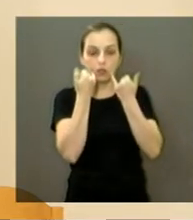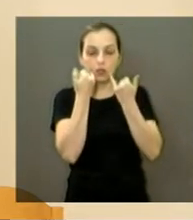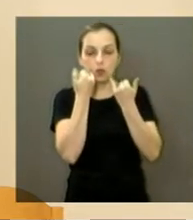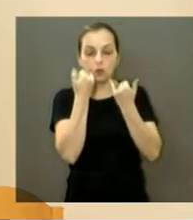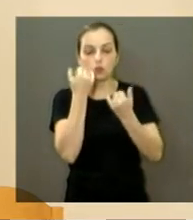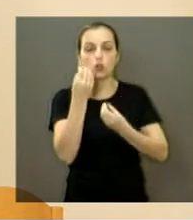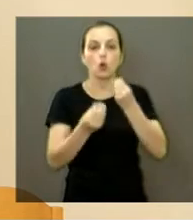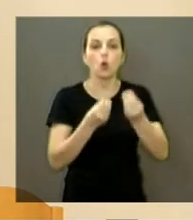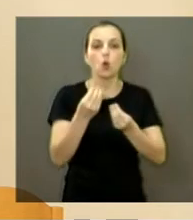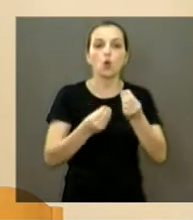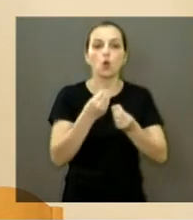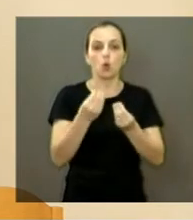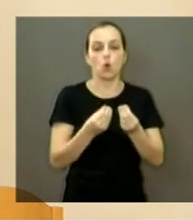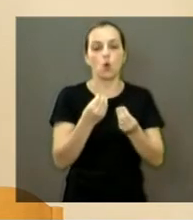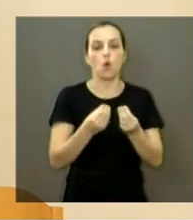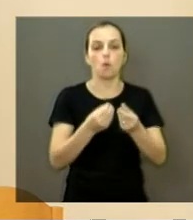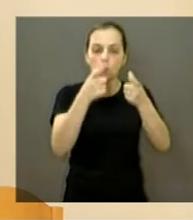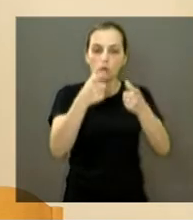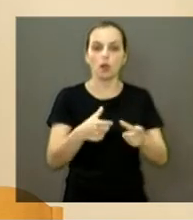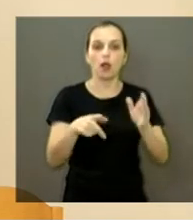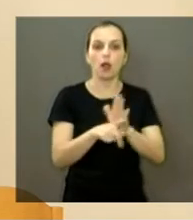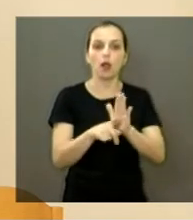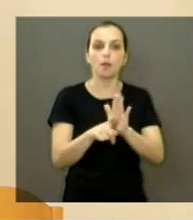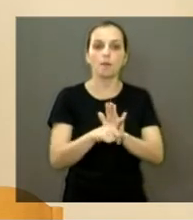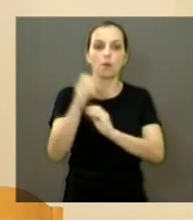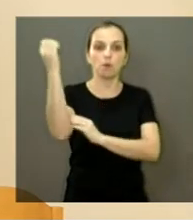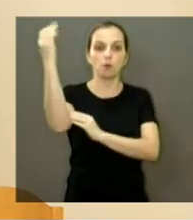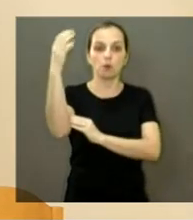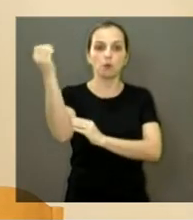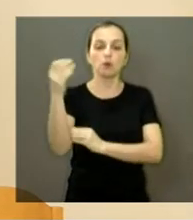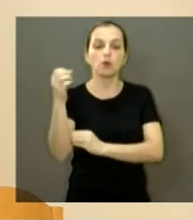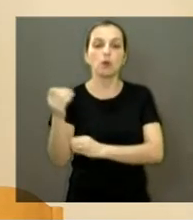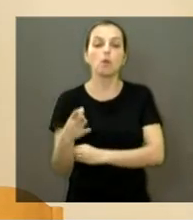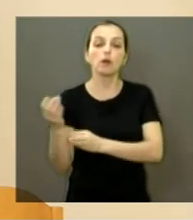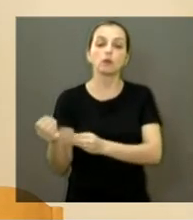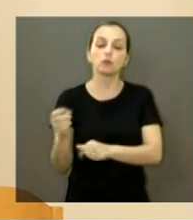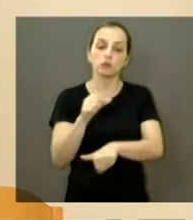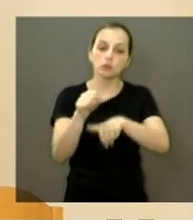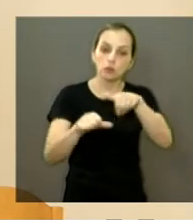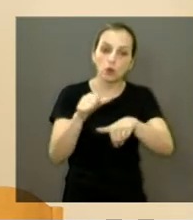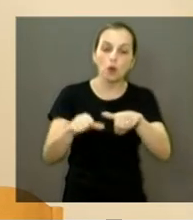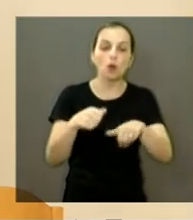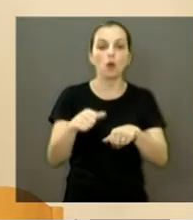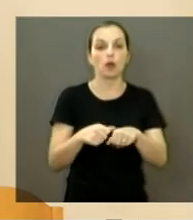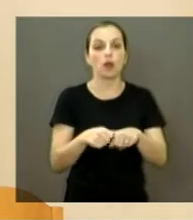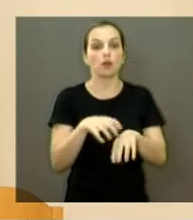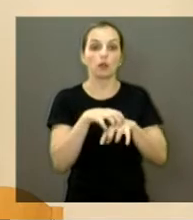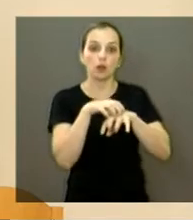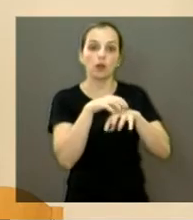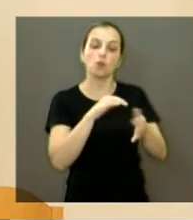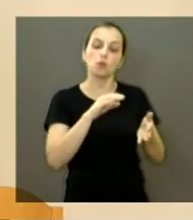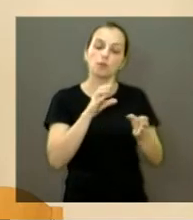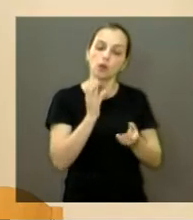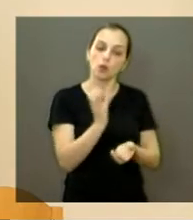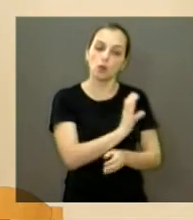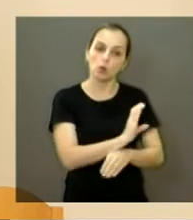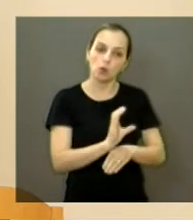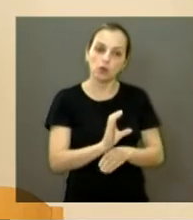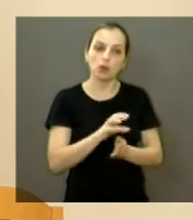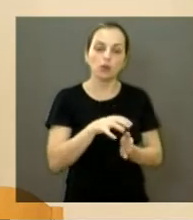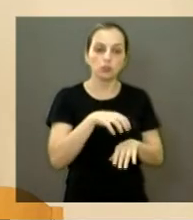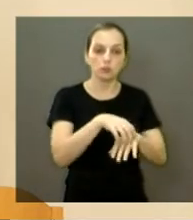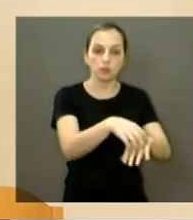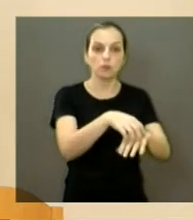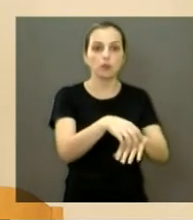equipamentos que foram retirados para a colocação dos digitais. De acordo com a Coordenadoria de Mobilidade Urbana, que nos respondeu o requerimento,